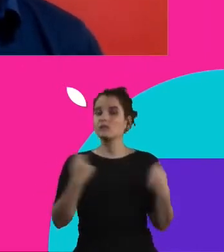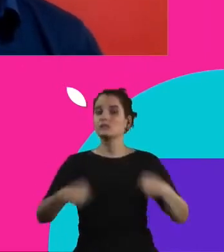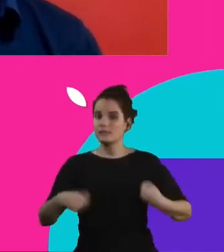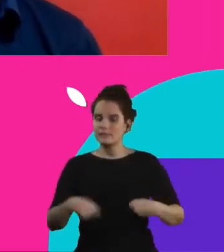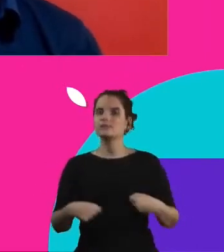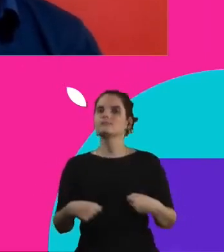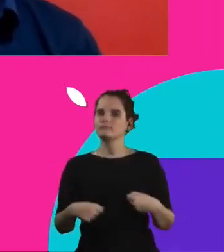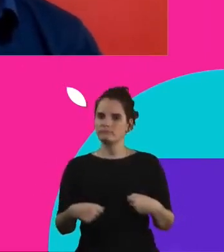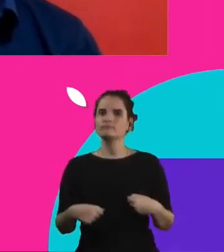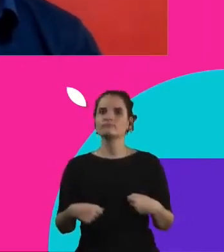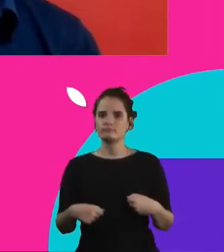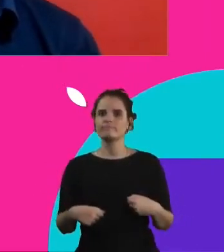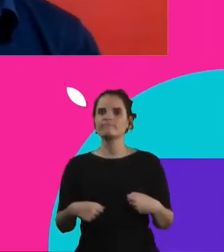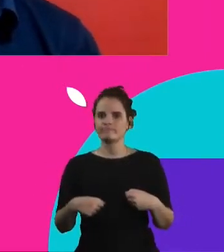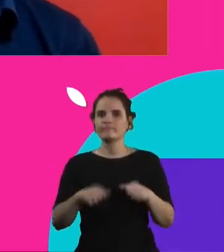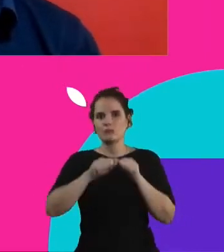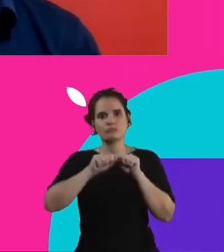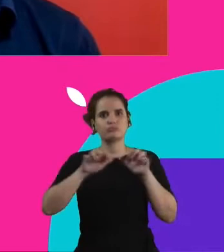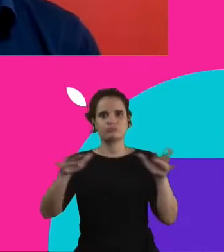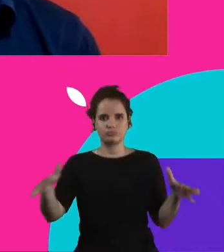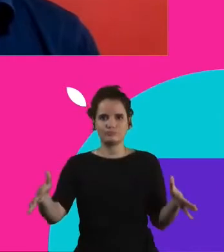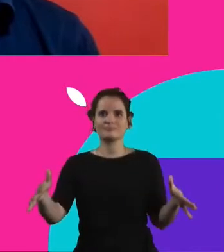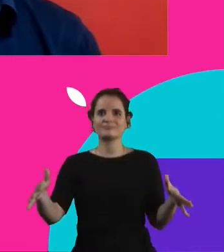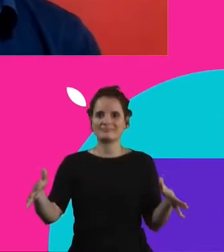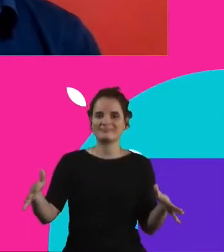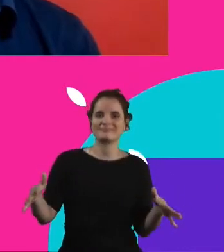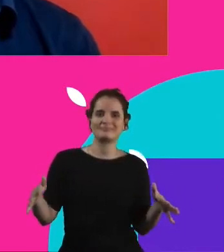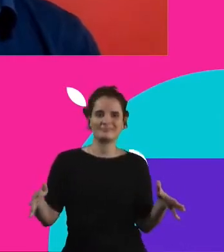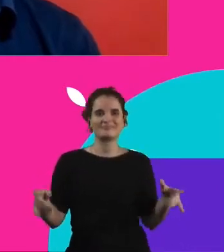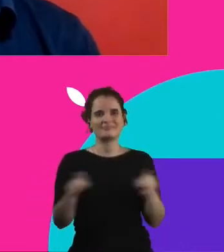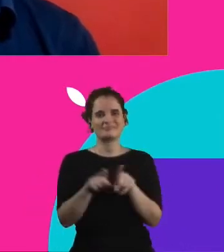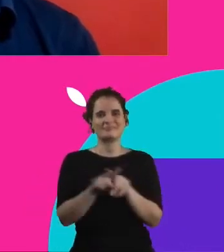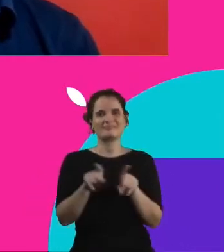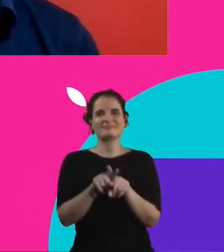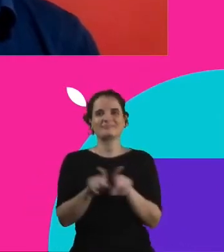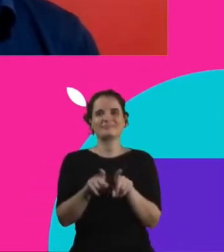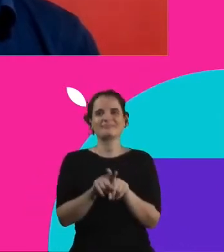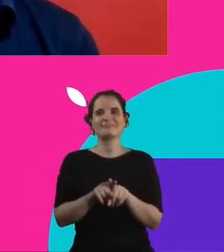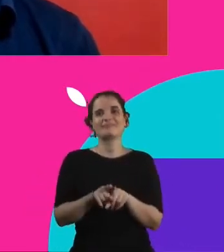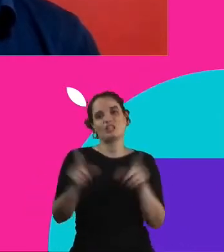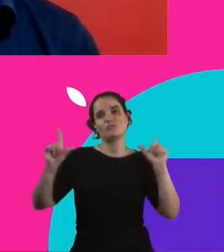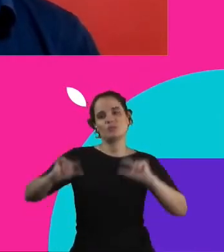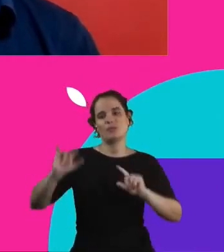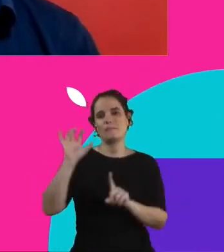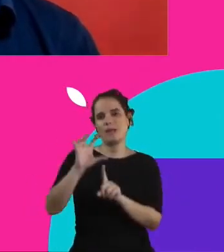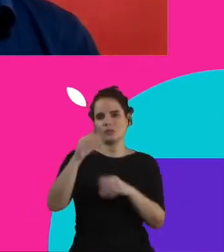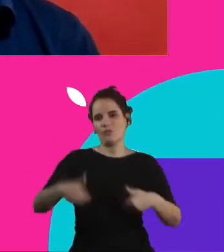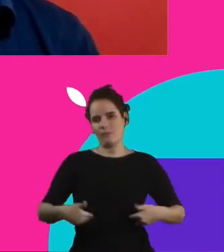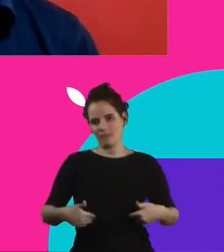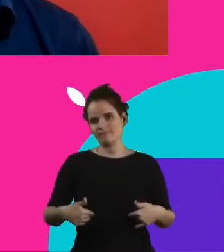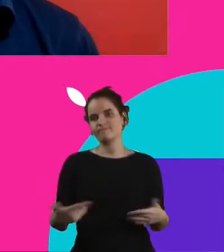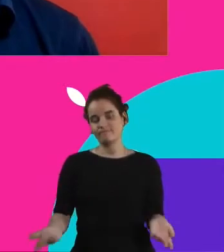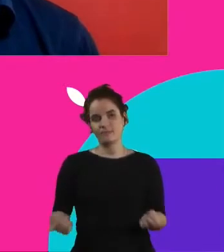pulverizadas, né? E expandidas, né? E que a gente realmente aí minimize esse impacto. Mas é uma questão aí